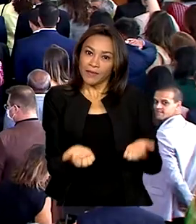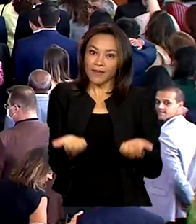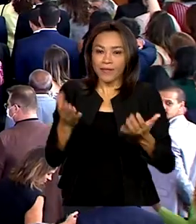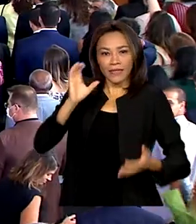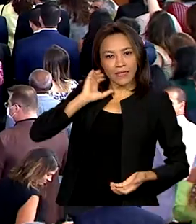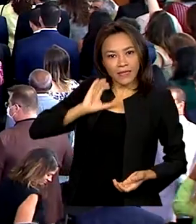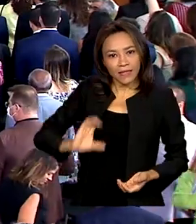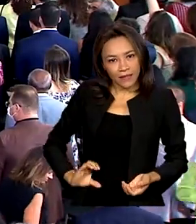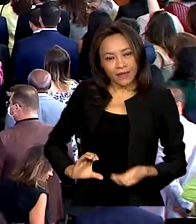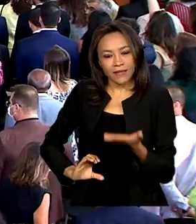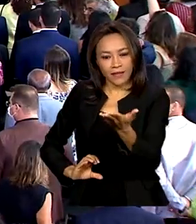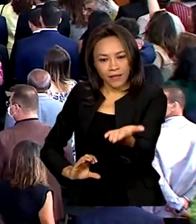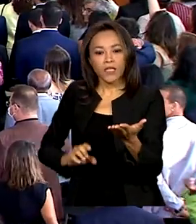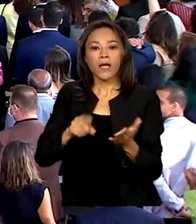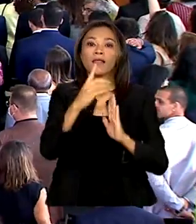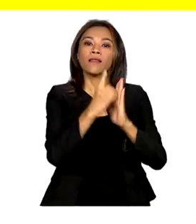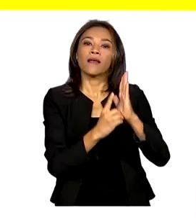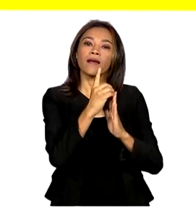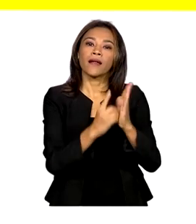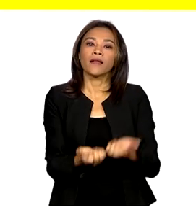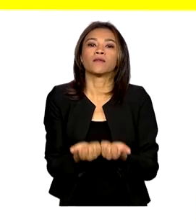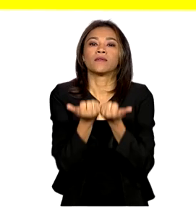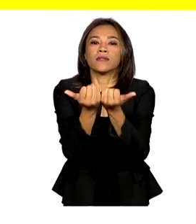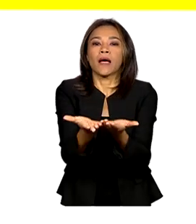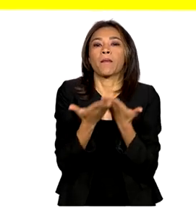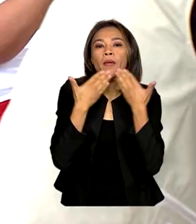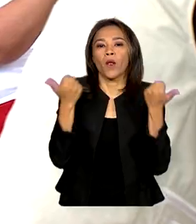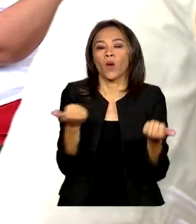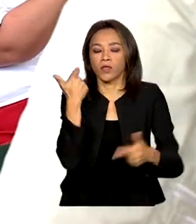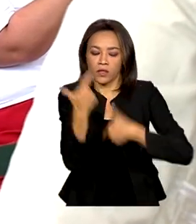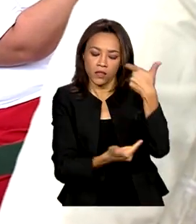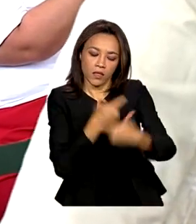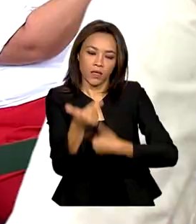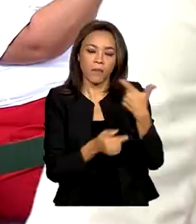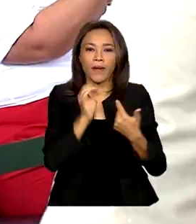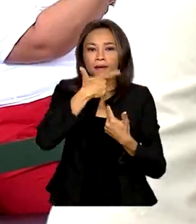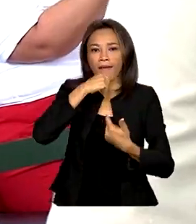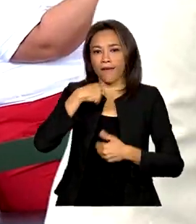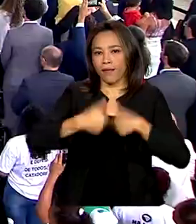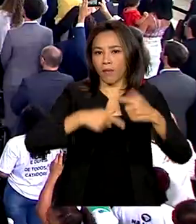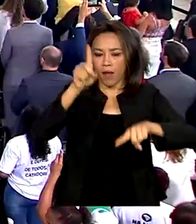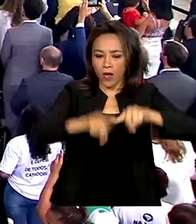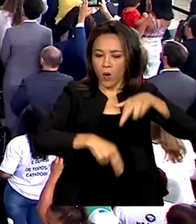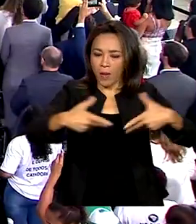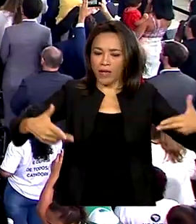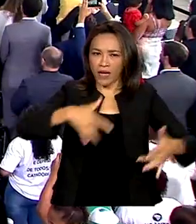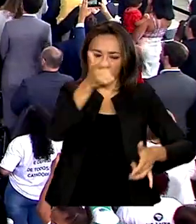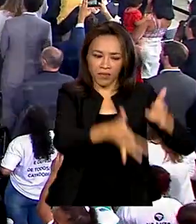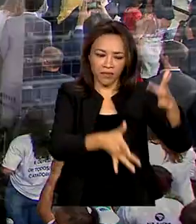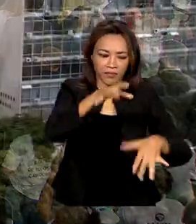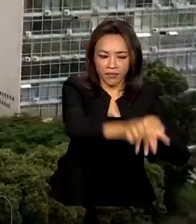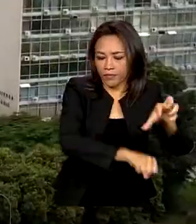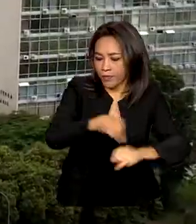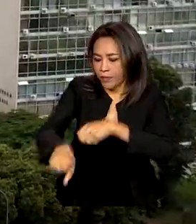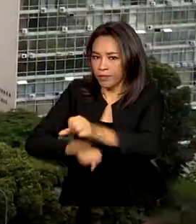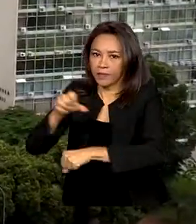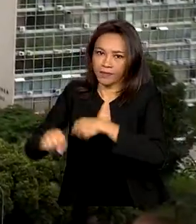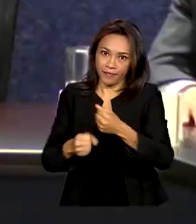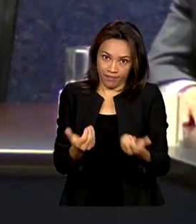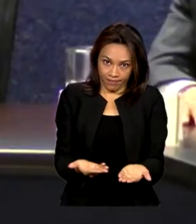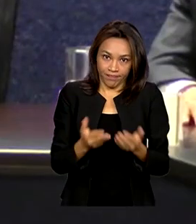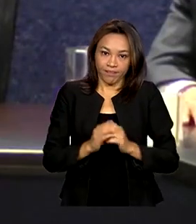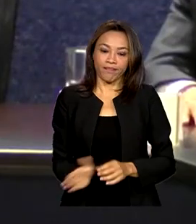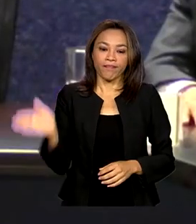Decretos estabelecem melhores condições de trabalho a catadores de material reciclável. Estados